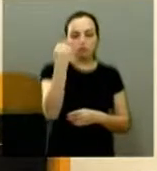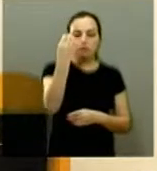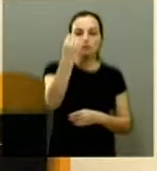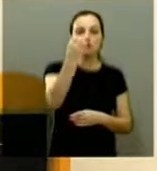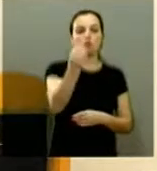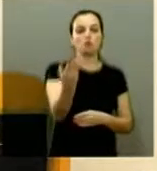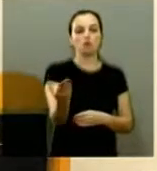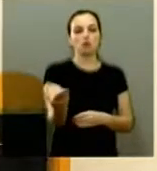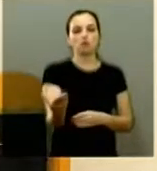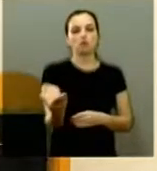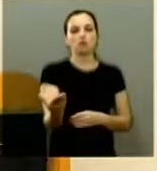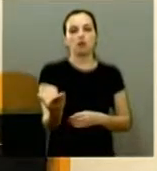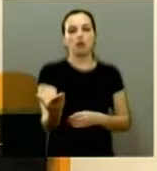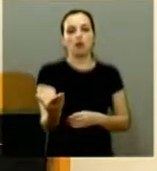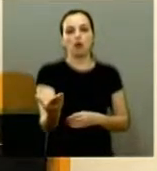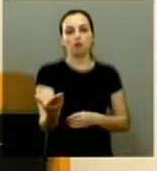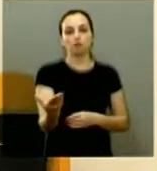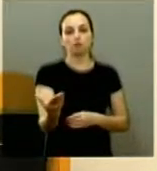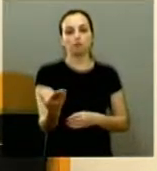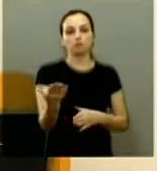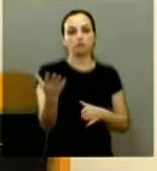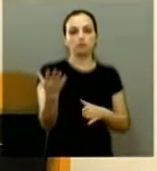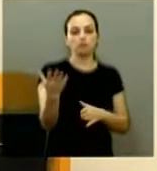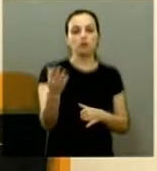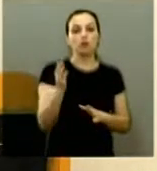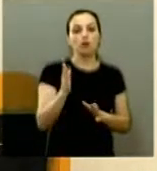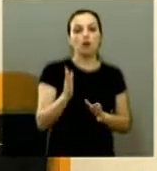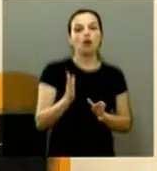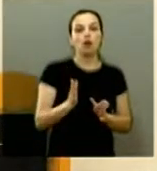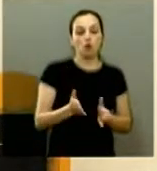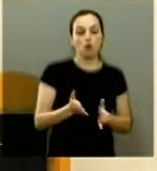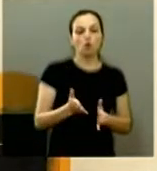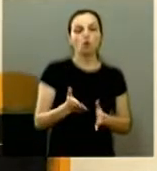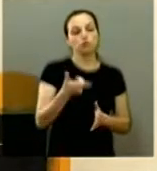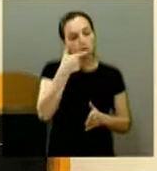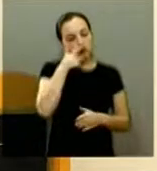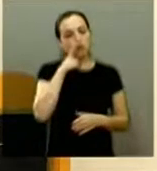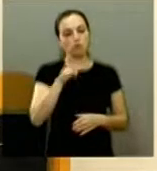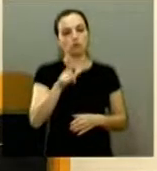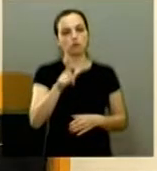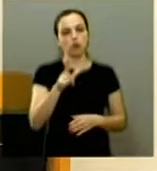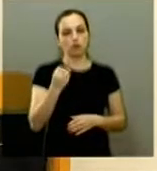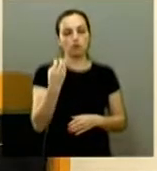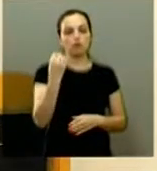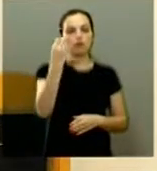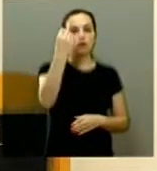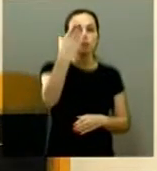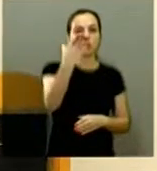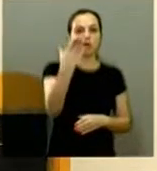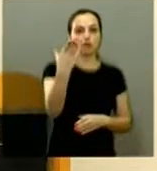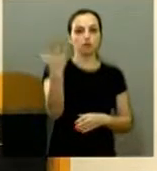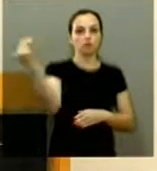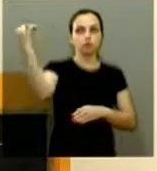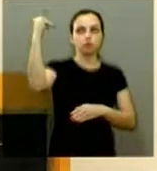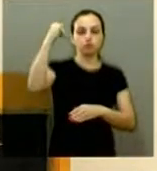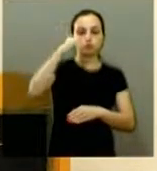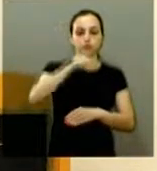nem de de ônibus hoje eu vou viajar por nordeste de avião